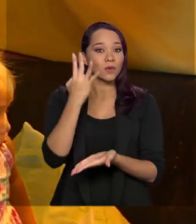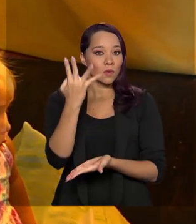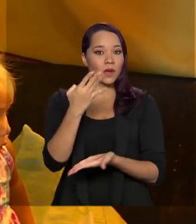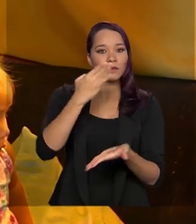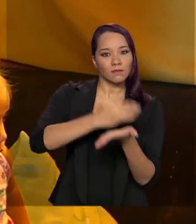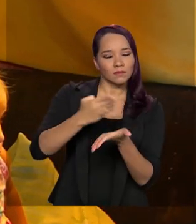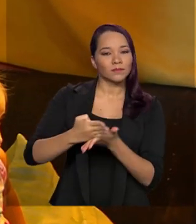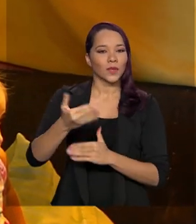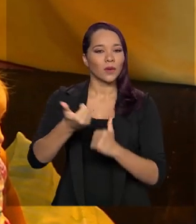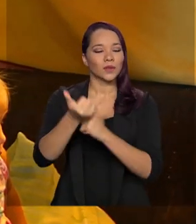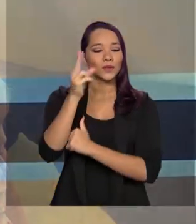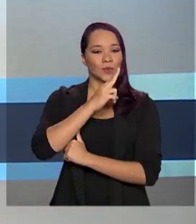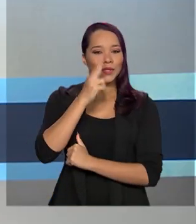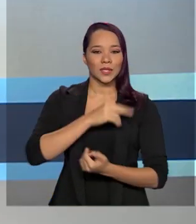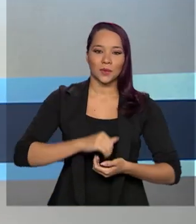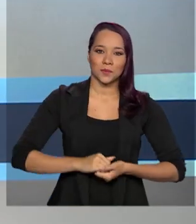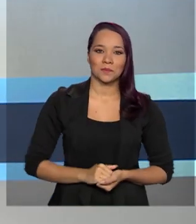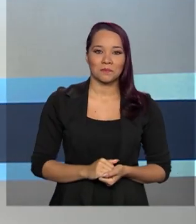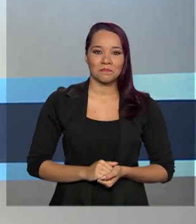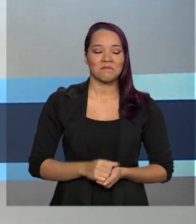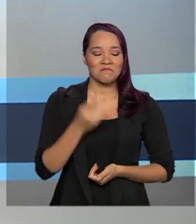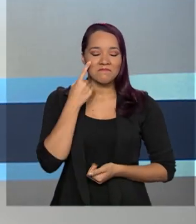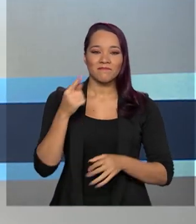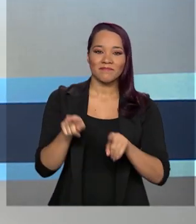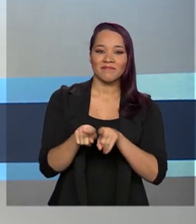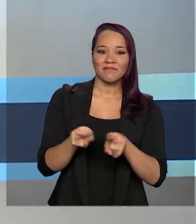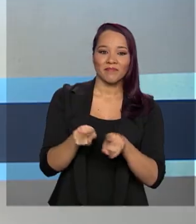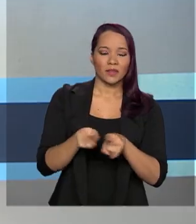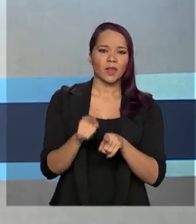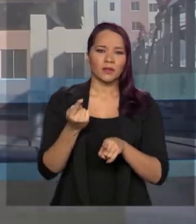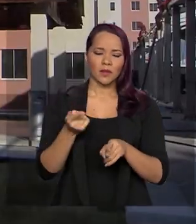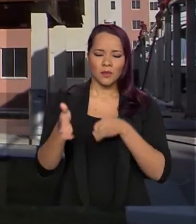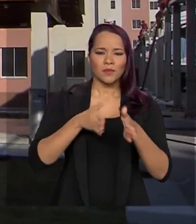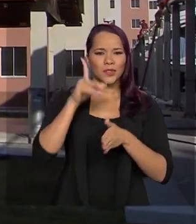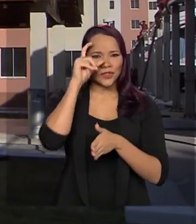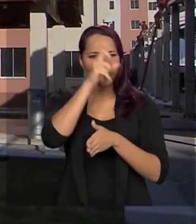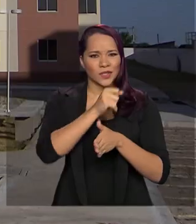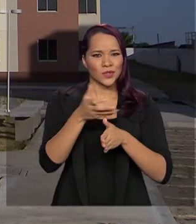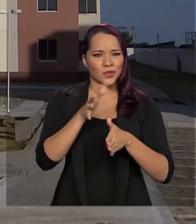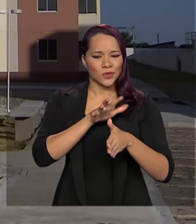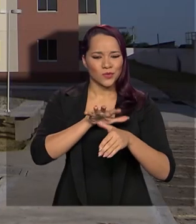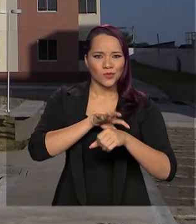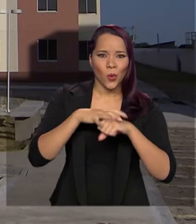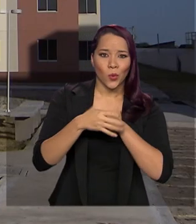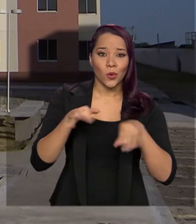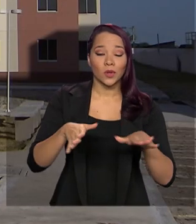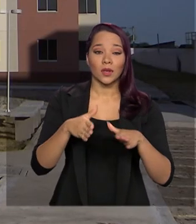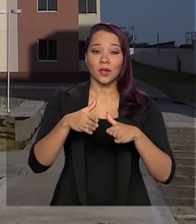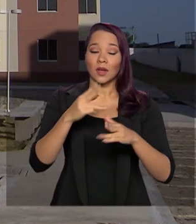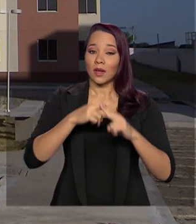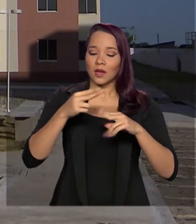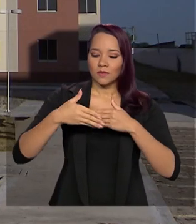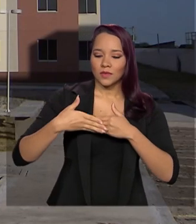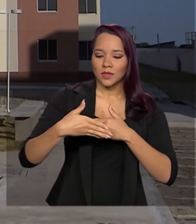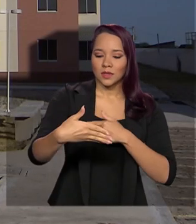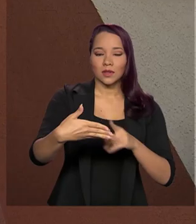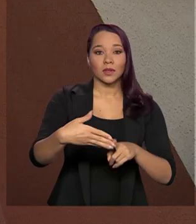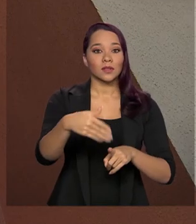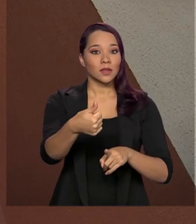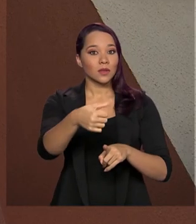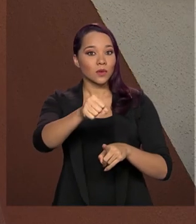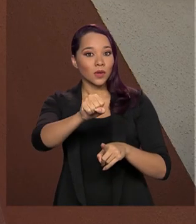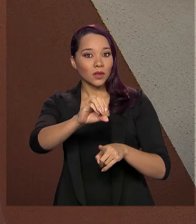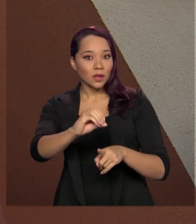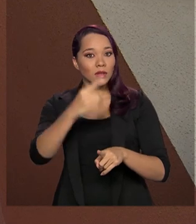parcela do auxílio emergencial. E veja também, com as dificuldades da pandemia, Caixa vai estender para 180